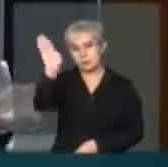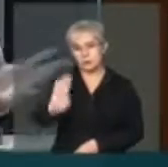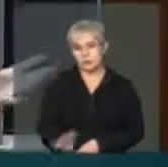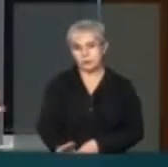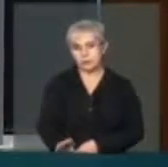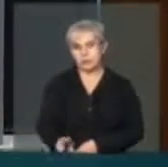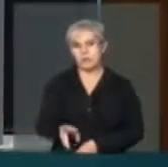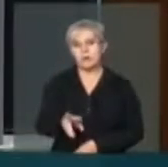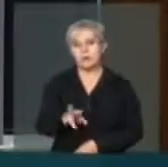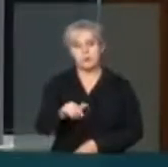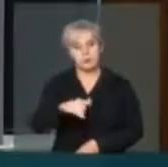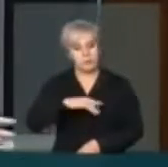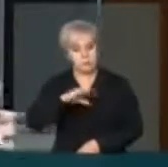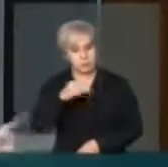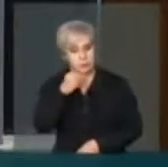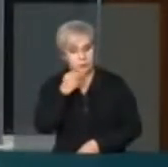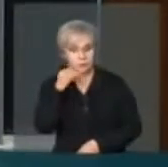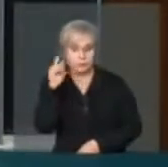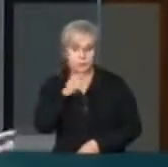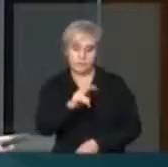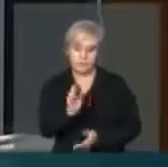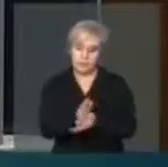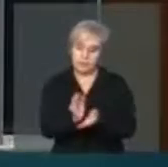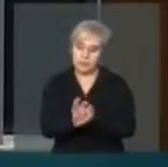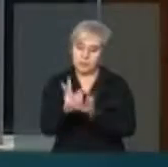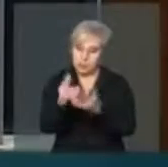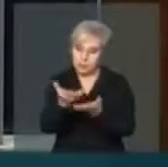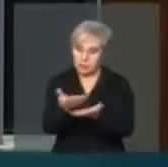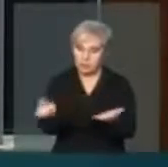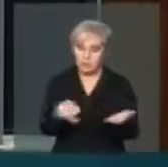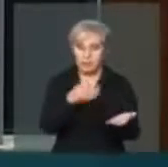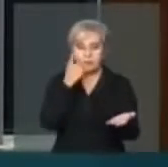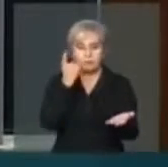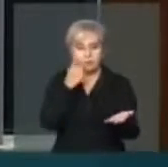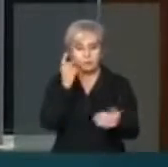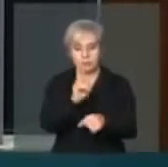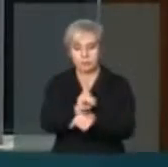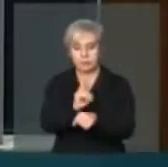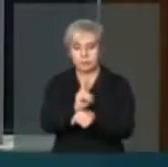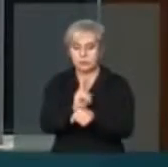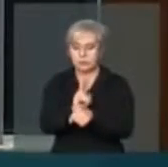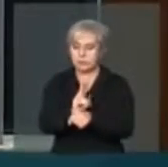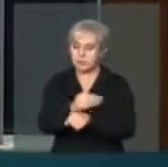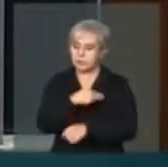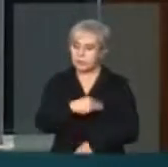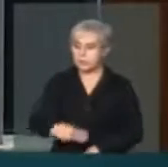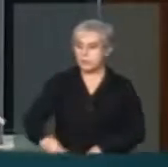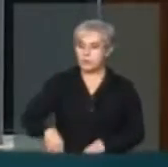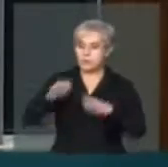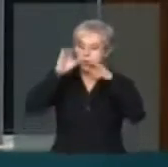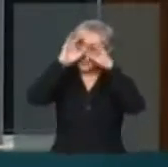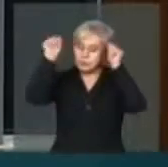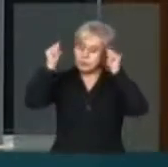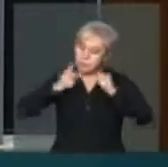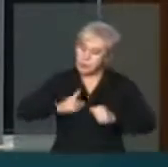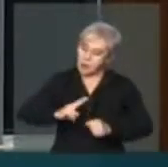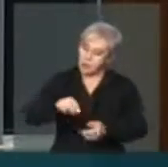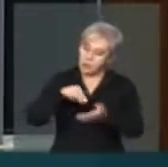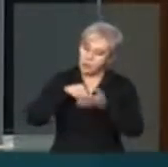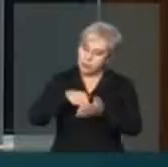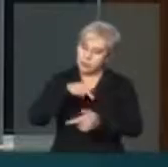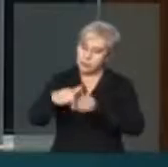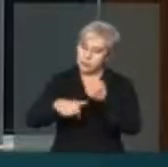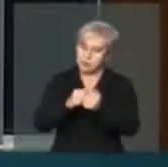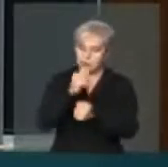vamos ter oportunidade, como eu vi aqui, parlamentares defendendo aqui, a questão do mandato para os ministros tribunais superiores. Nós vamos ter oportunidade.